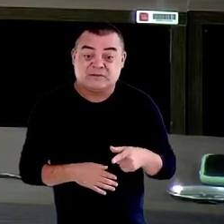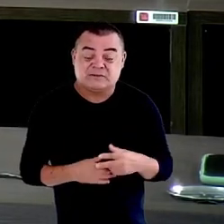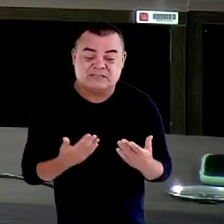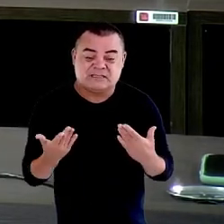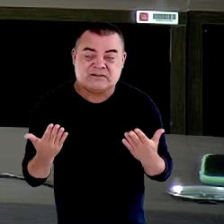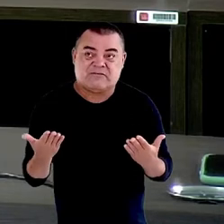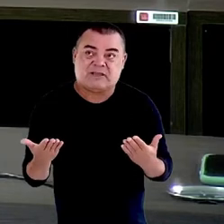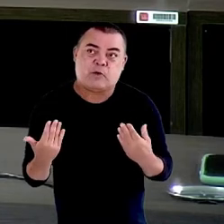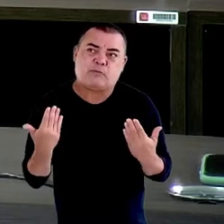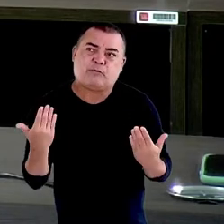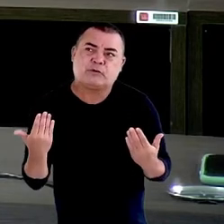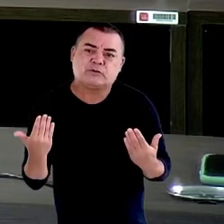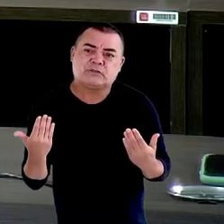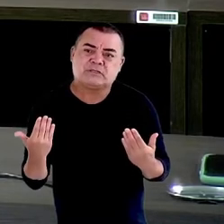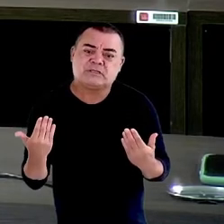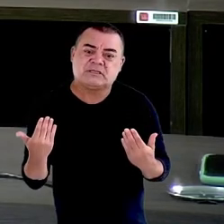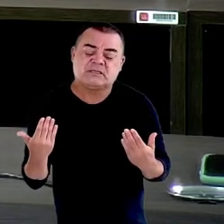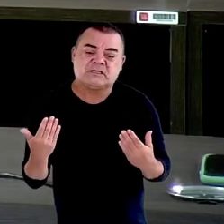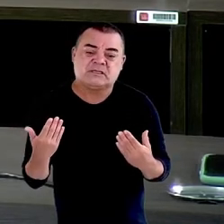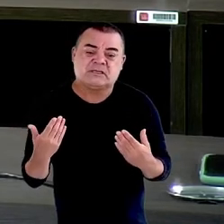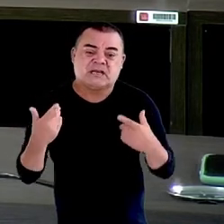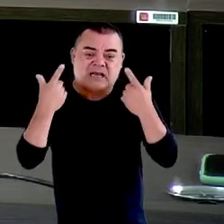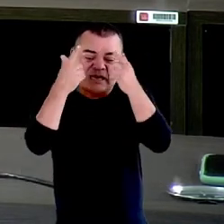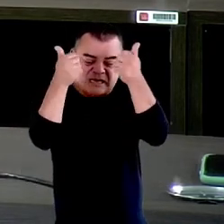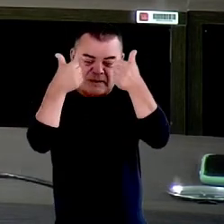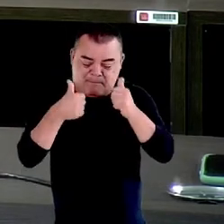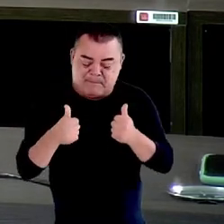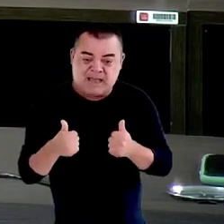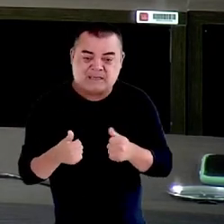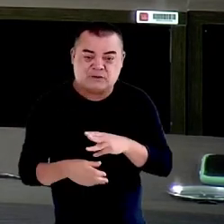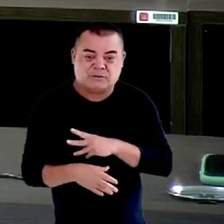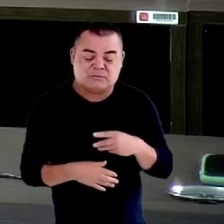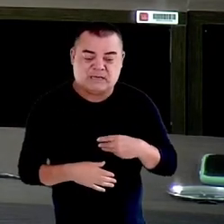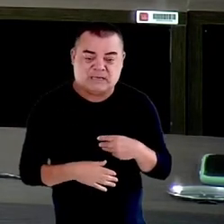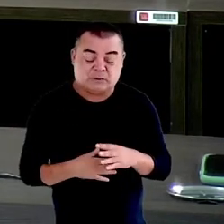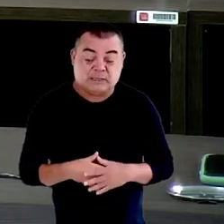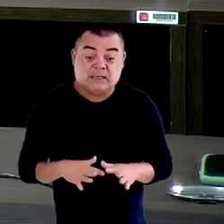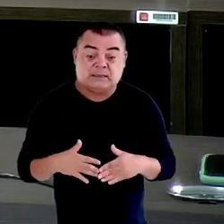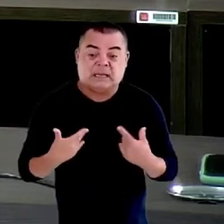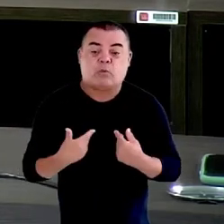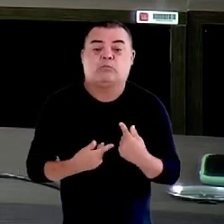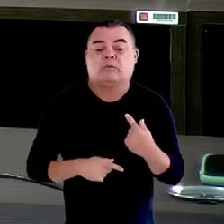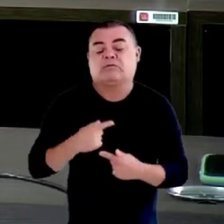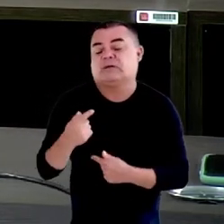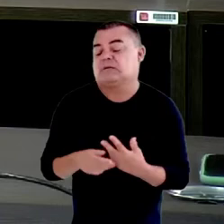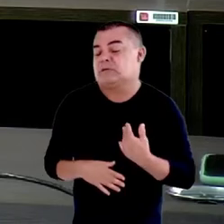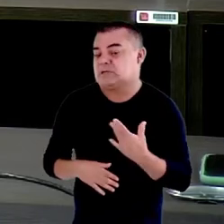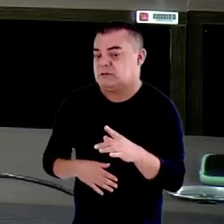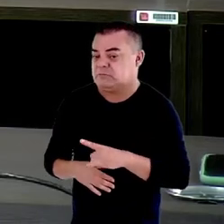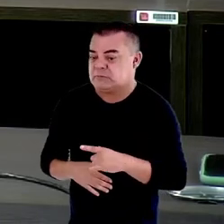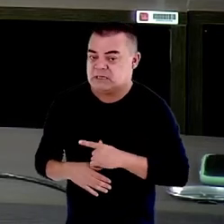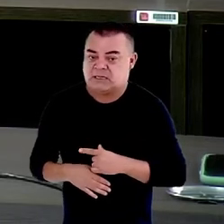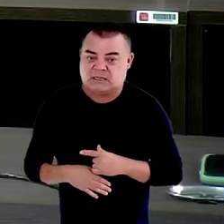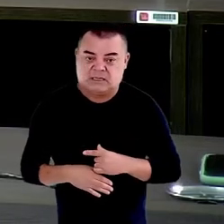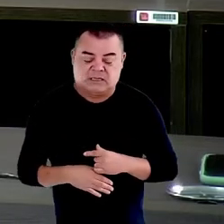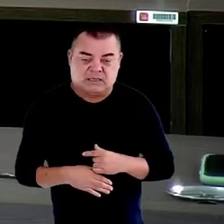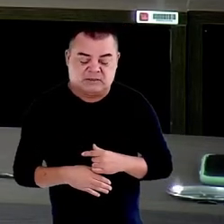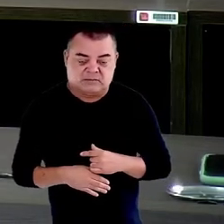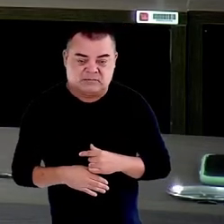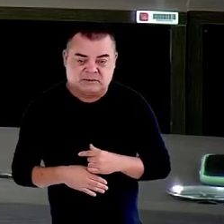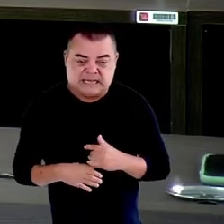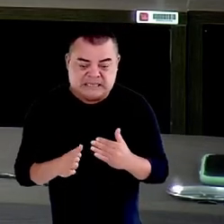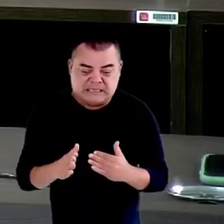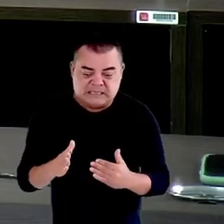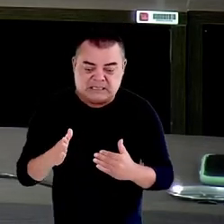A movimentação para que a gente possa ter a nível nacional, junto com